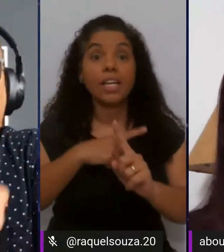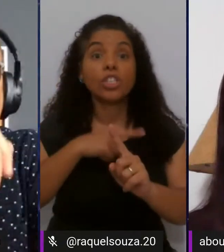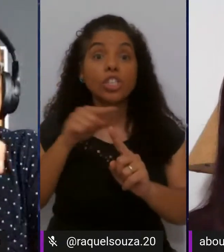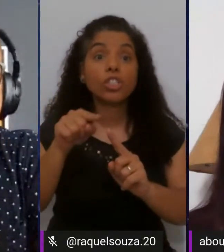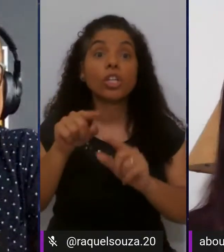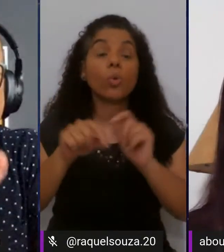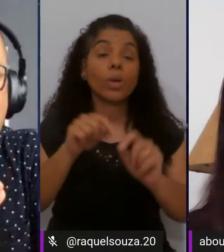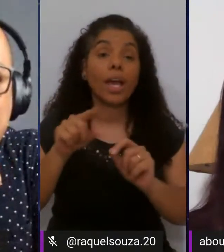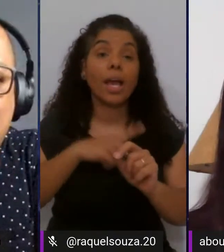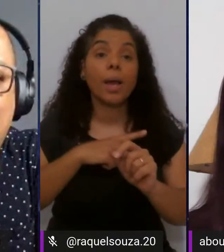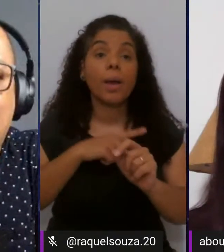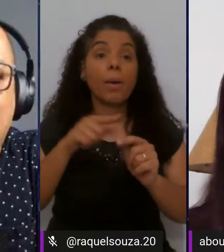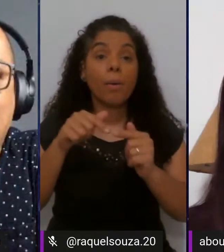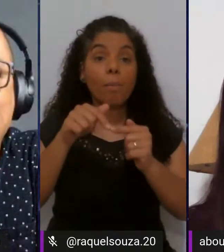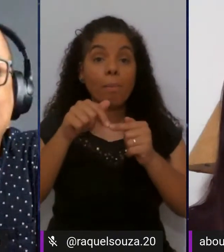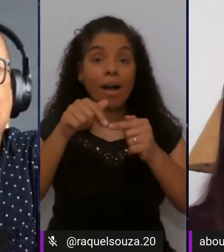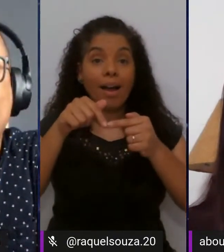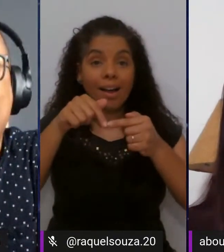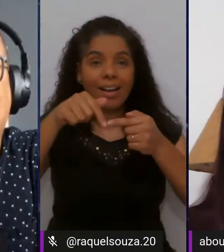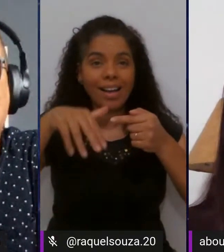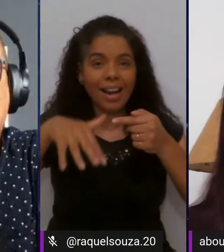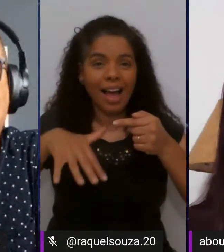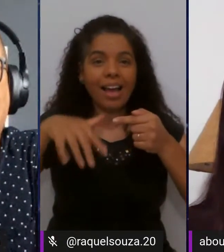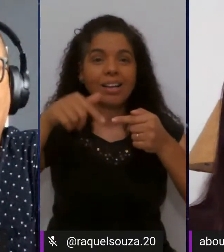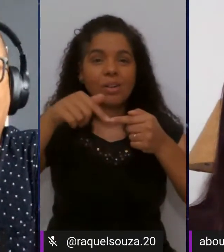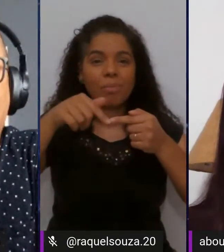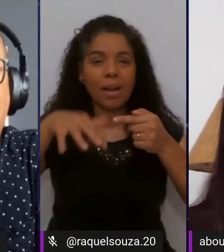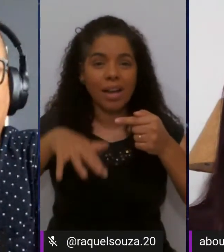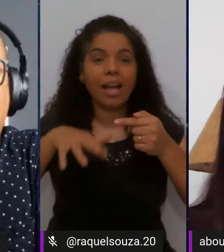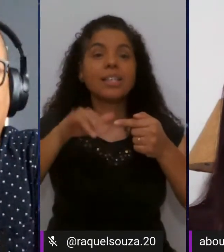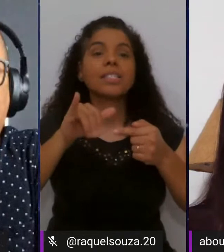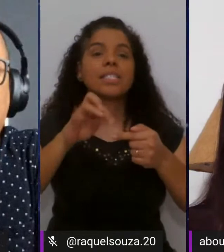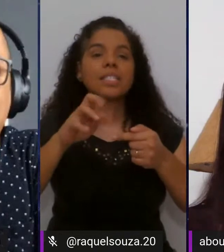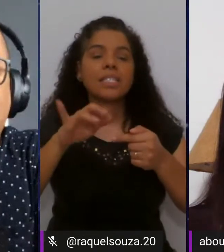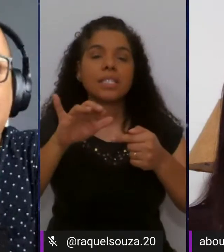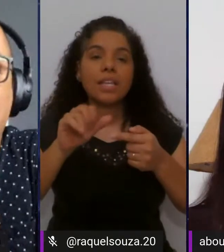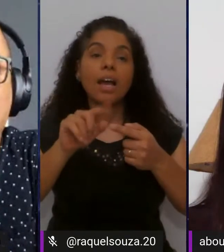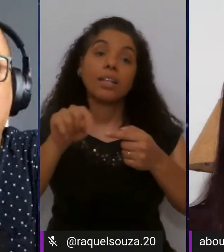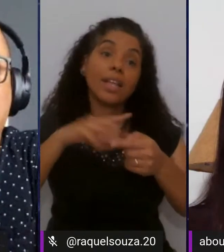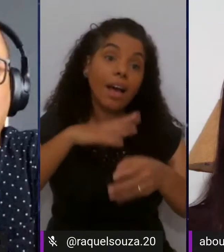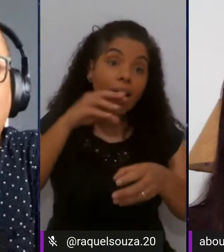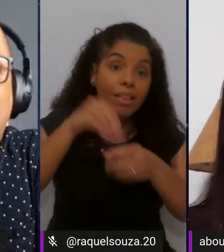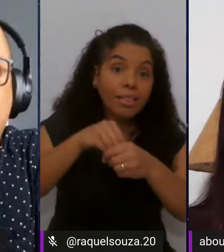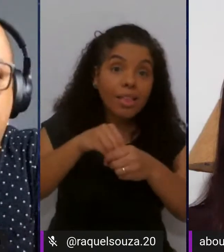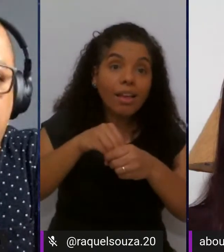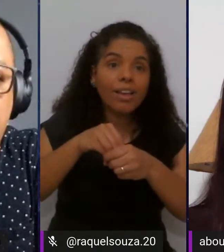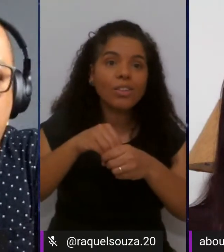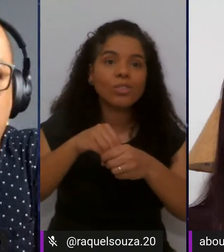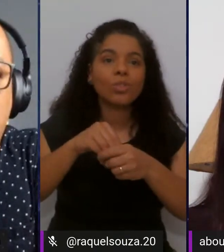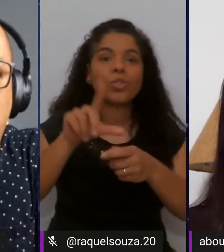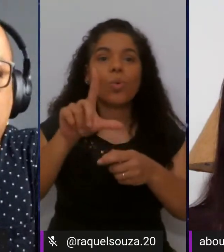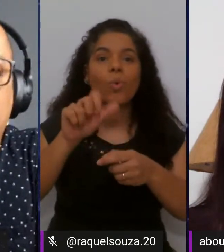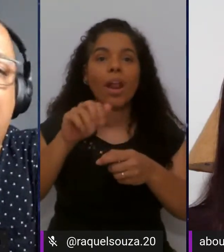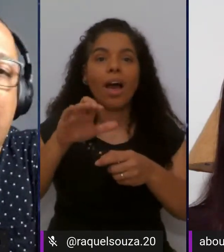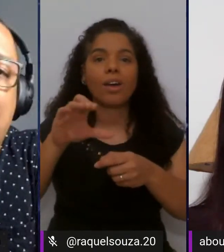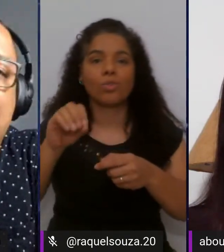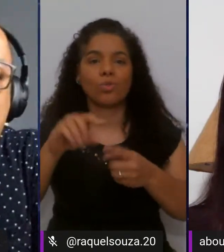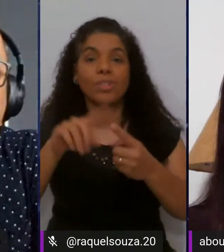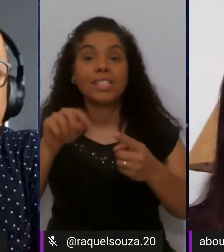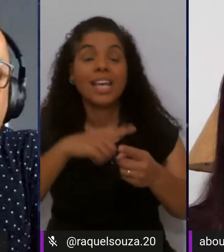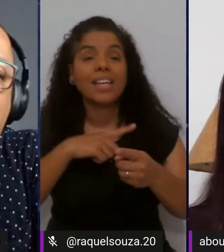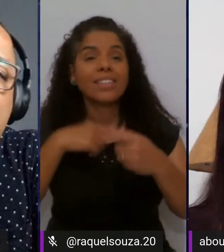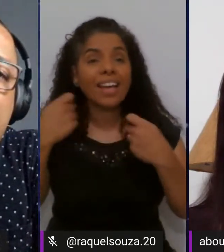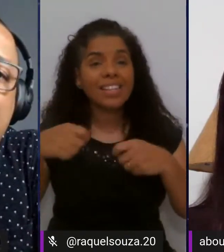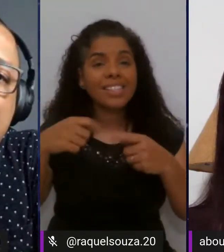uma classe que ela era instanciada dentro de um laço sendo que era